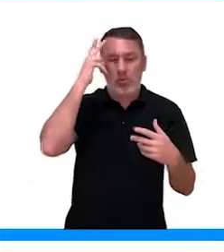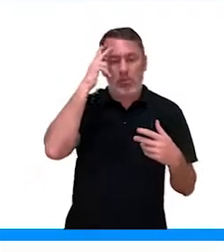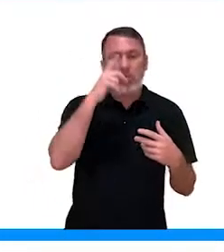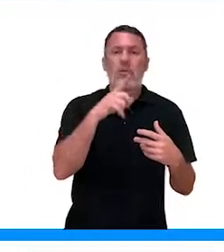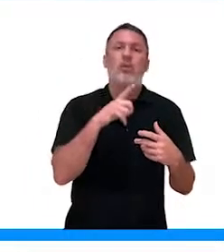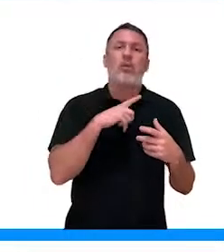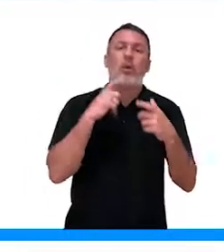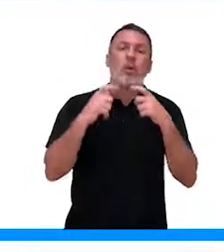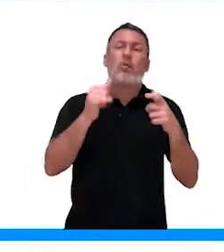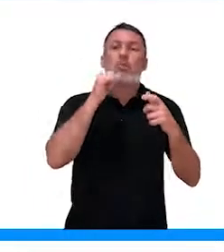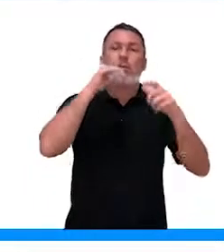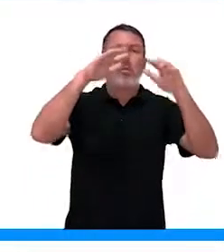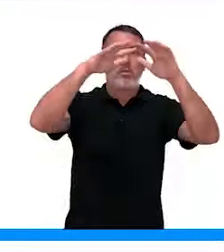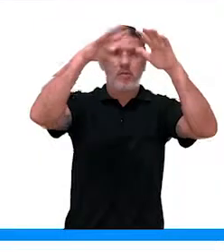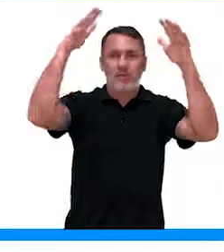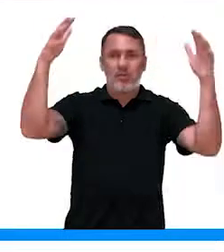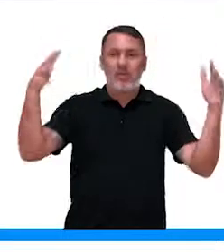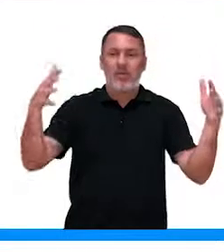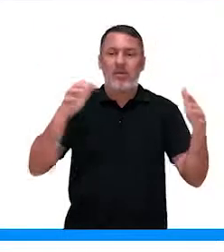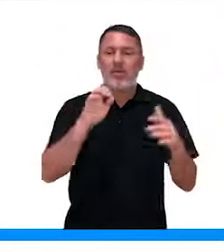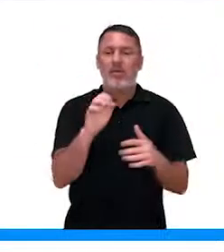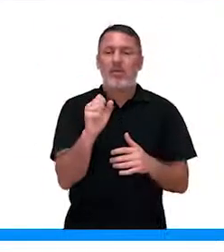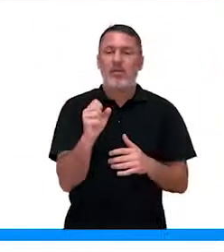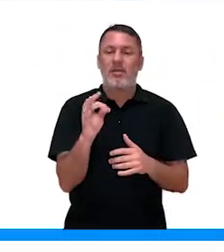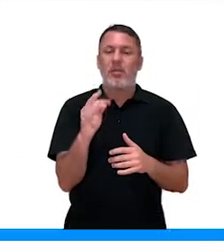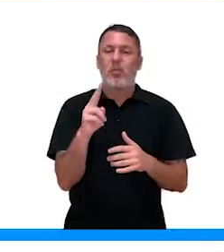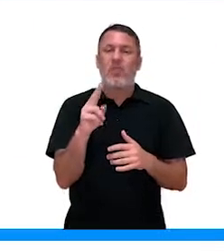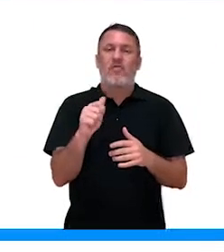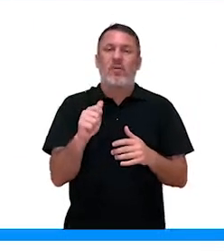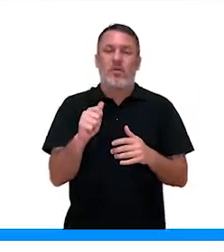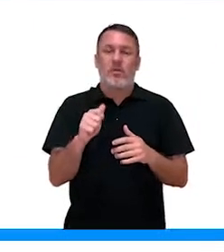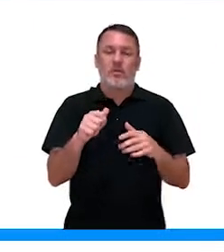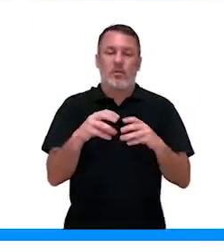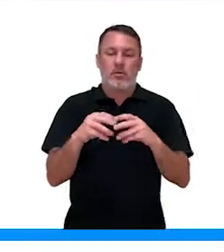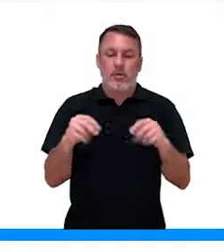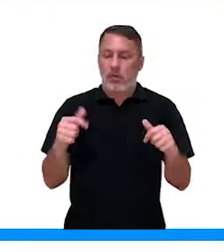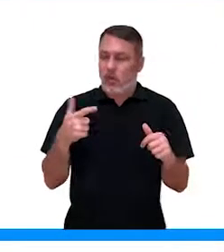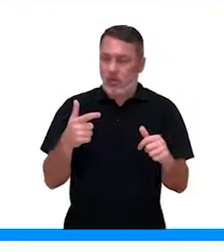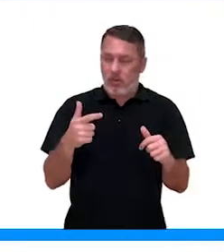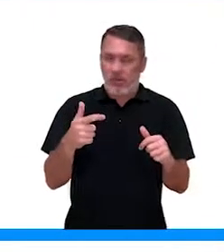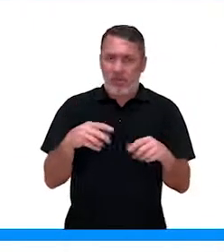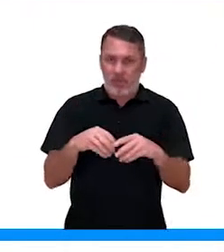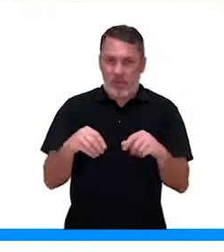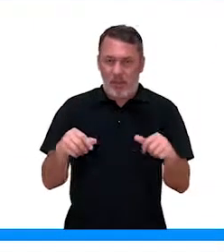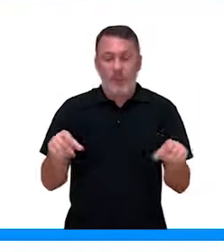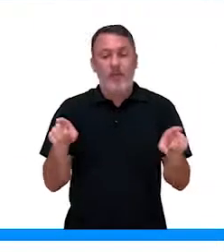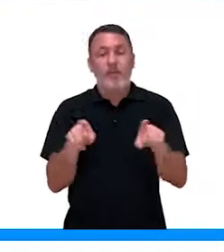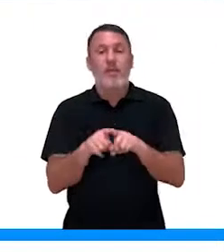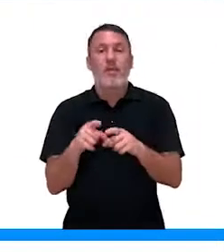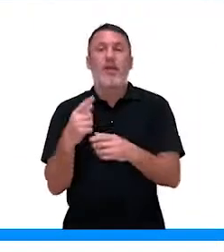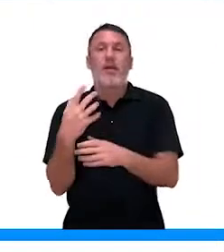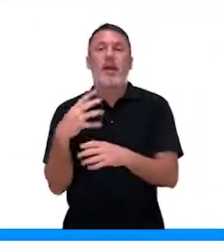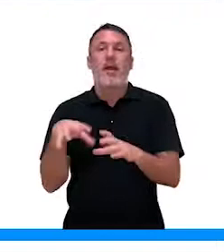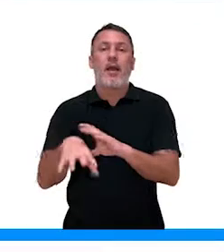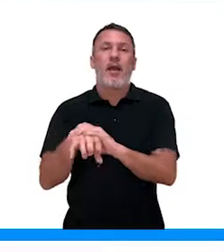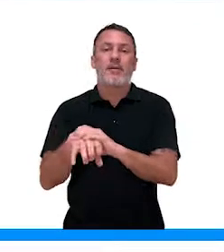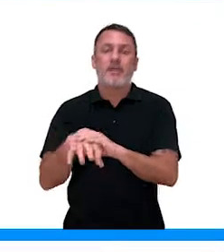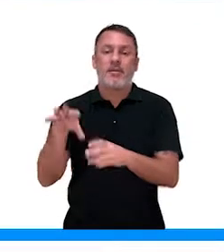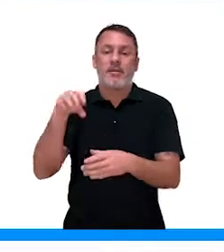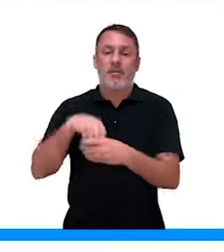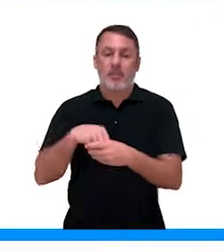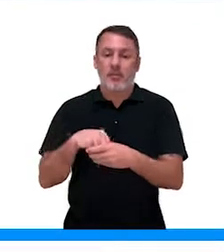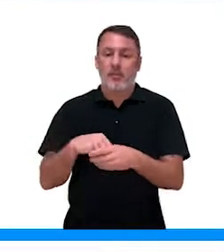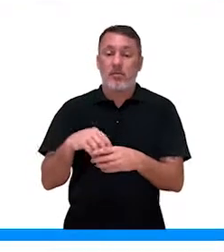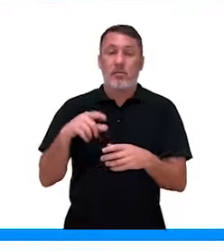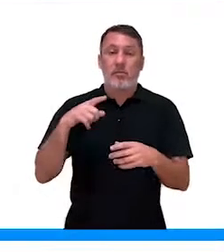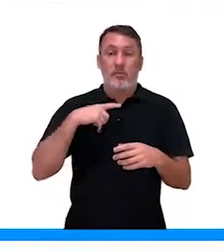Então, elas são cultivadas dentro de estufas, sem solo, com as raízes mergulhadas nessa solução nutritiva. E